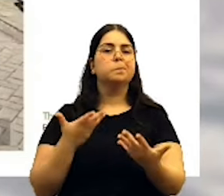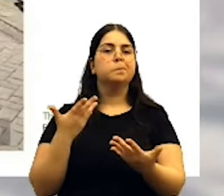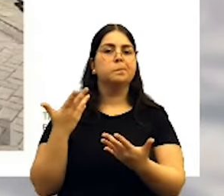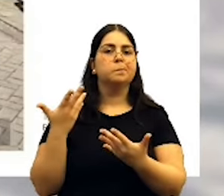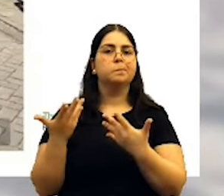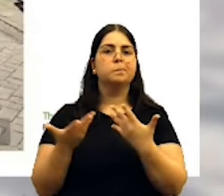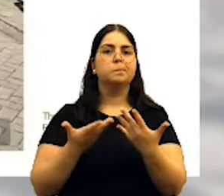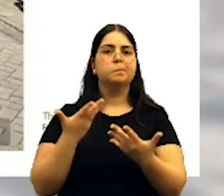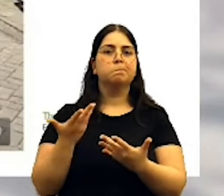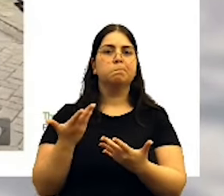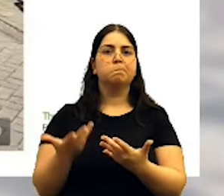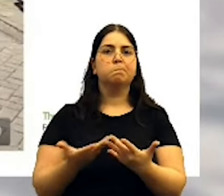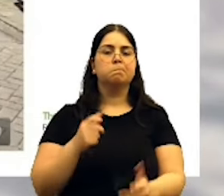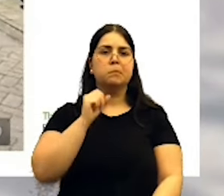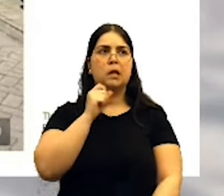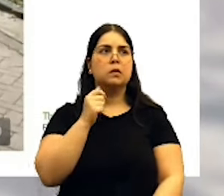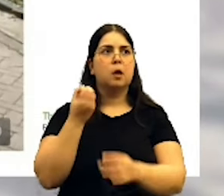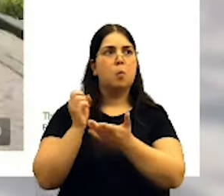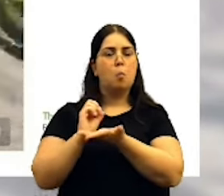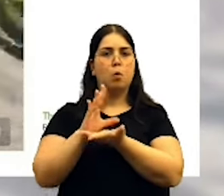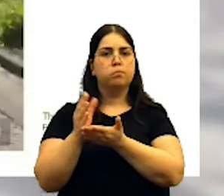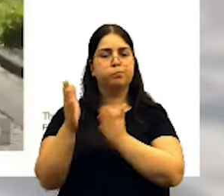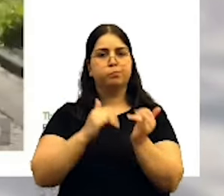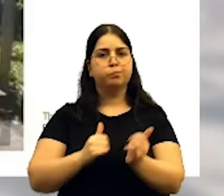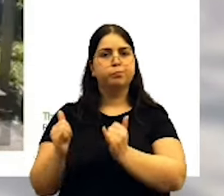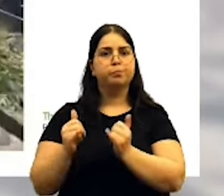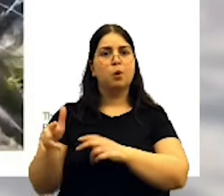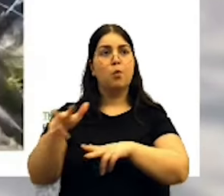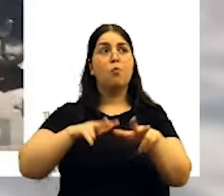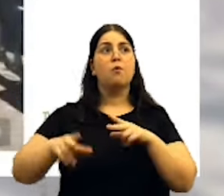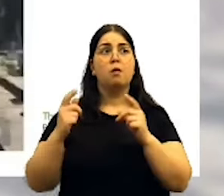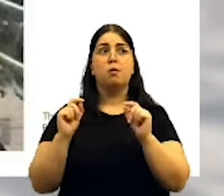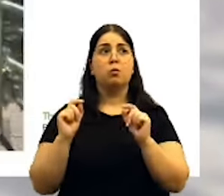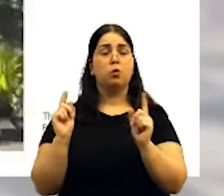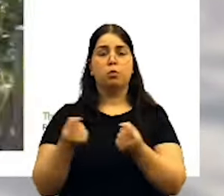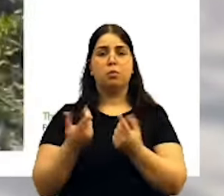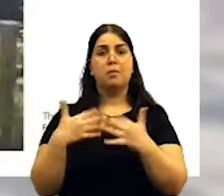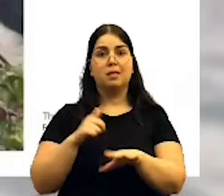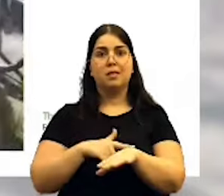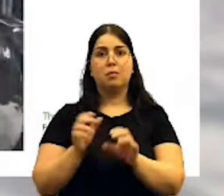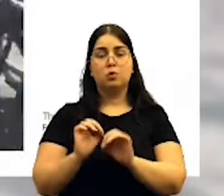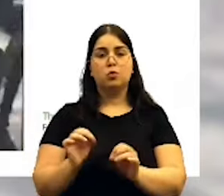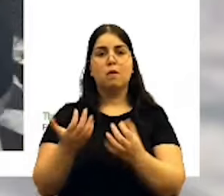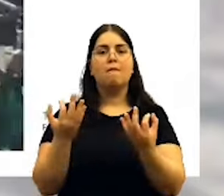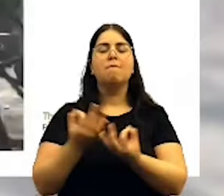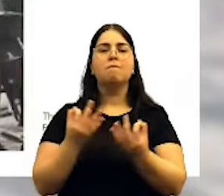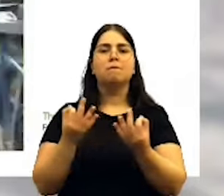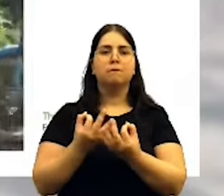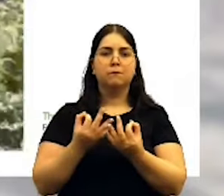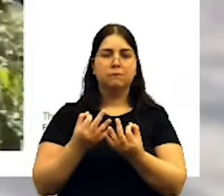acho que podemos passar já para este slide, exato, tínhamos aqui um pequeno vídeo, mas não temos tempo para ele, mas para mostrar como em Amsterdão